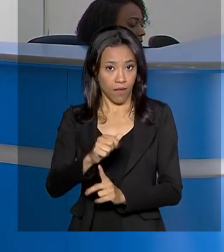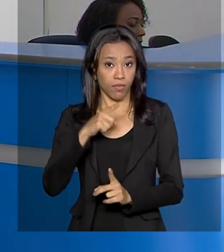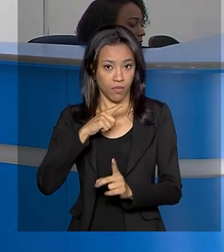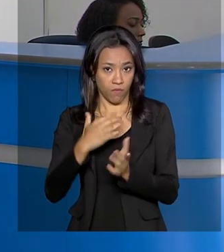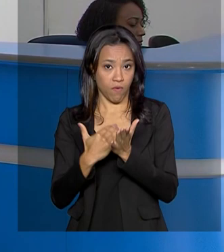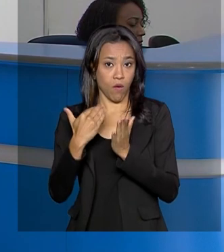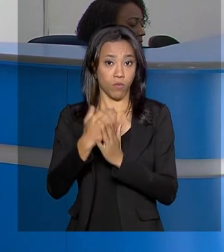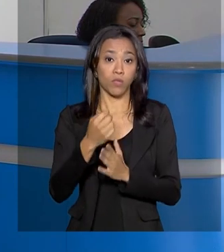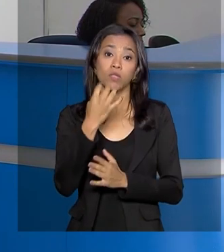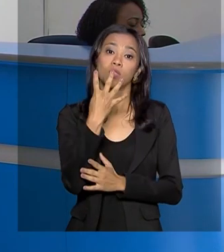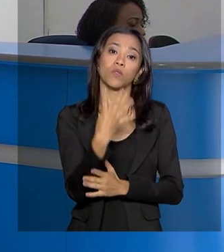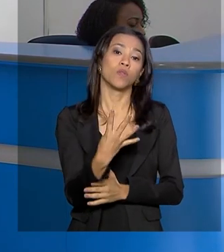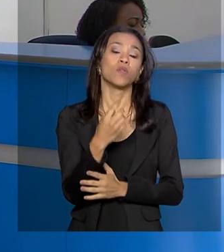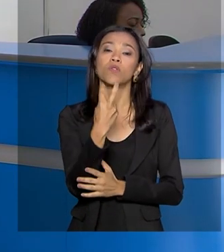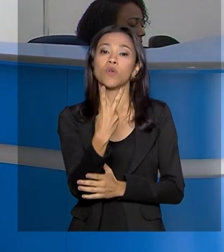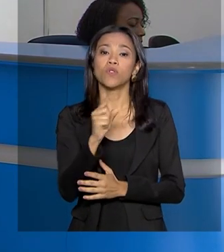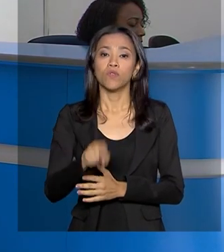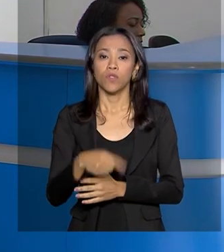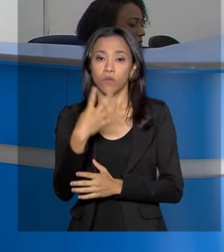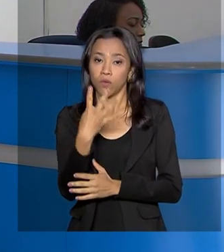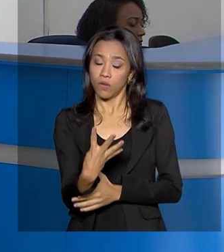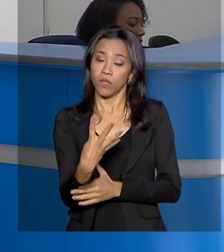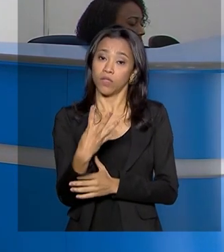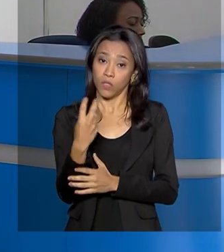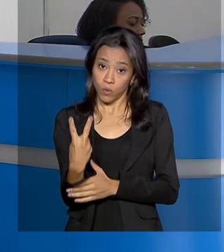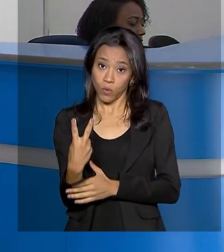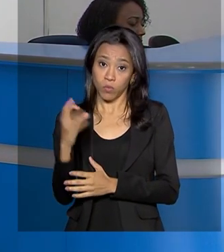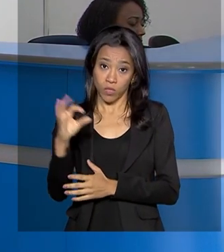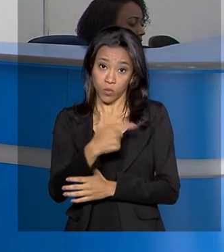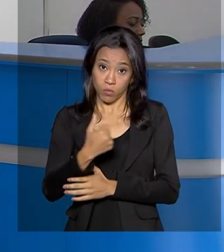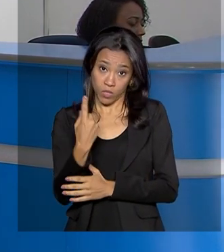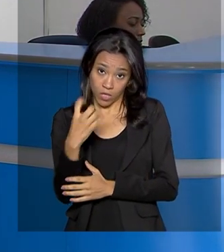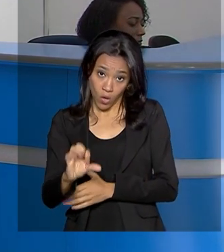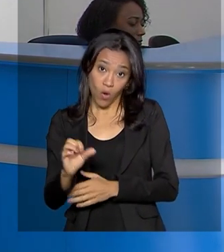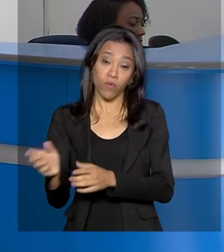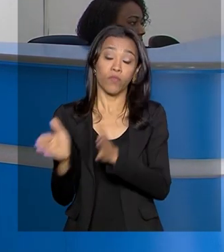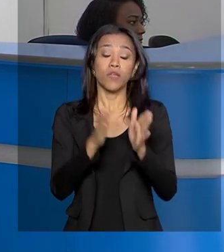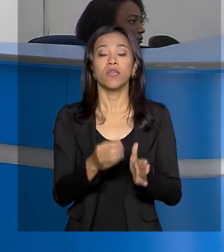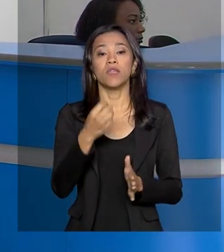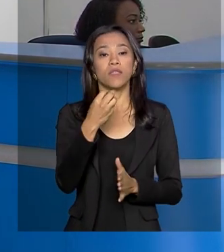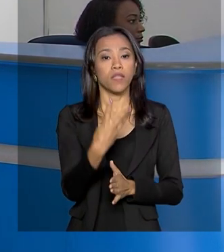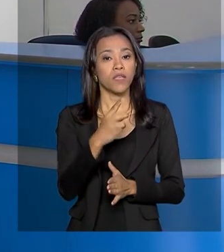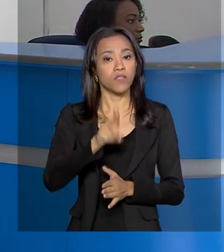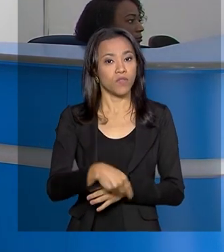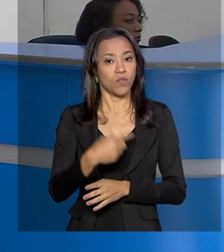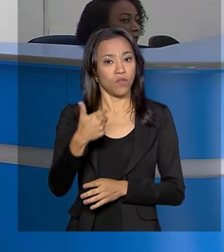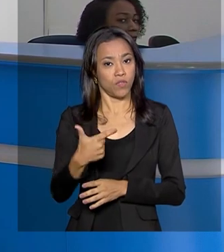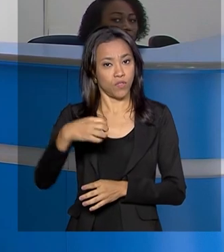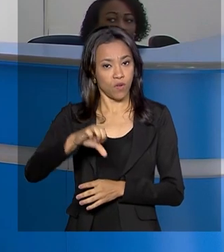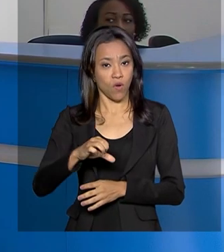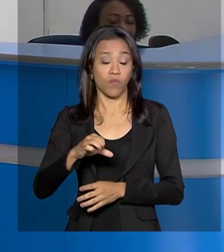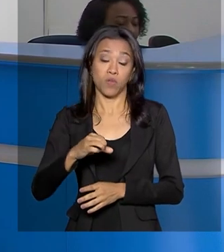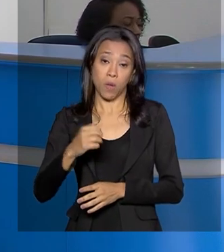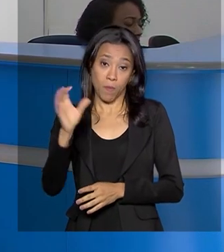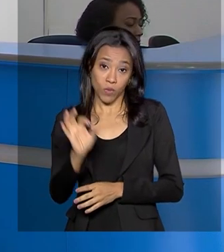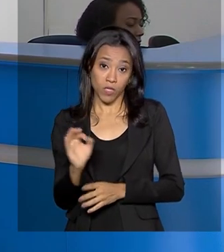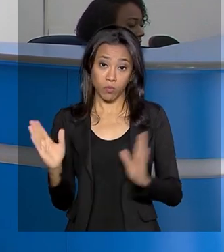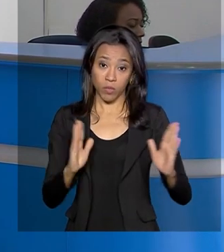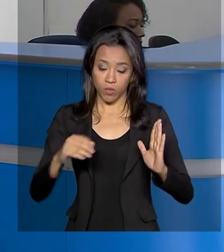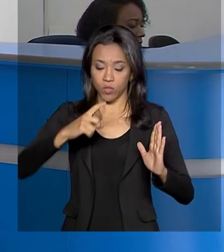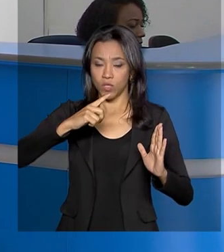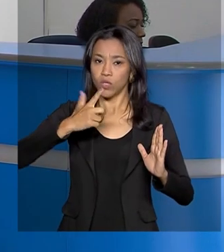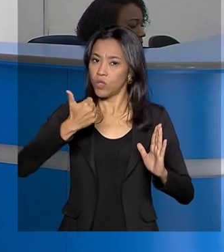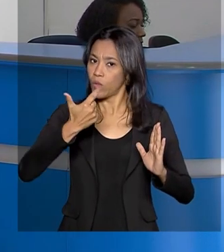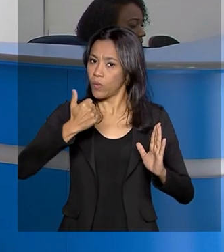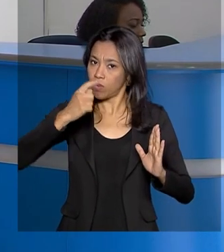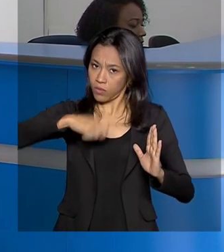,42% em 2019 e de 3,22% nos últimos 12 meses, seguindo